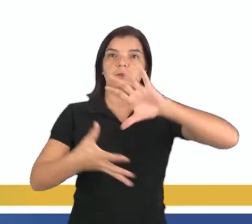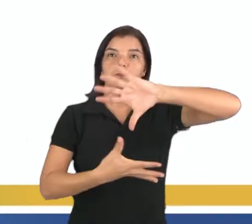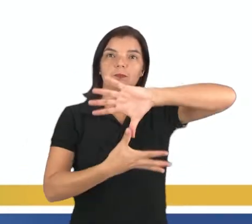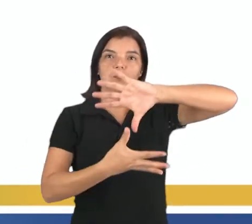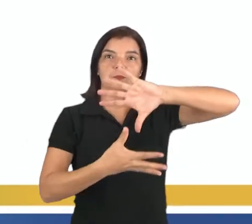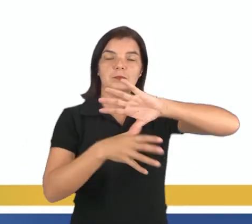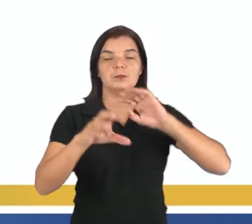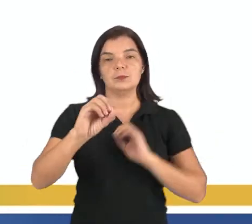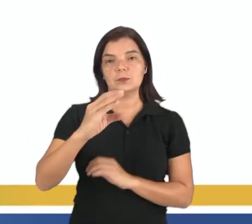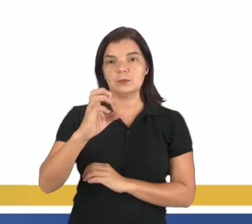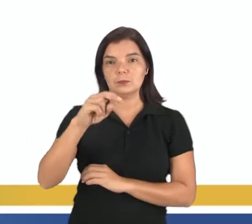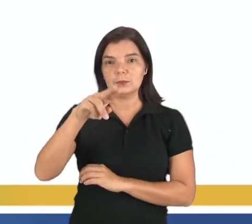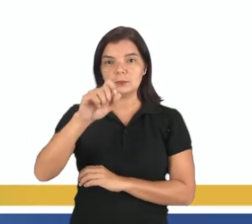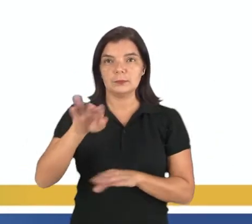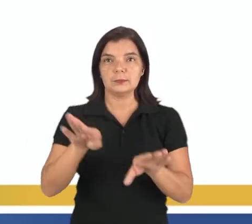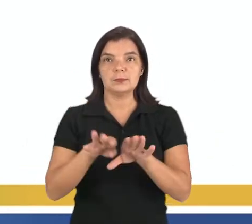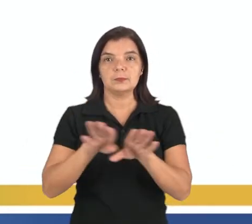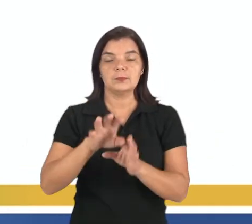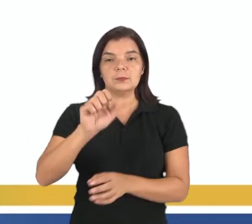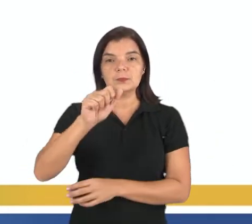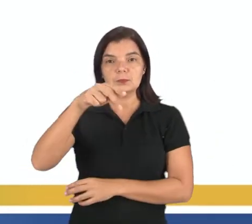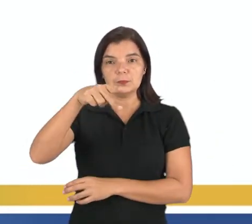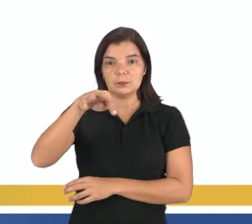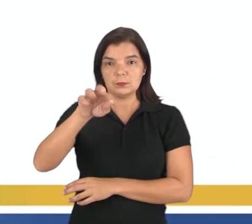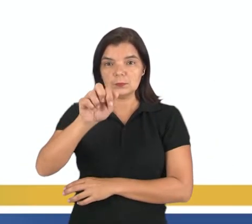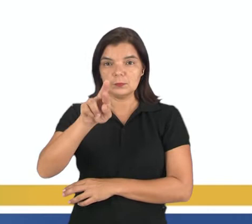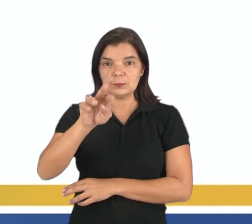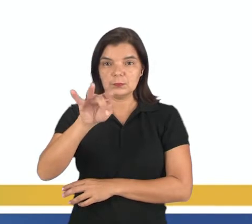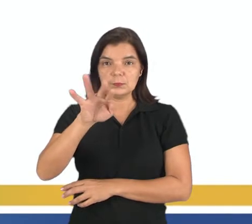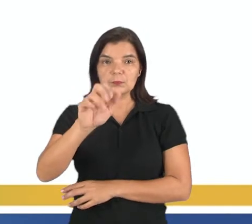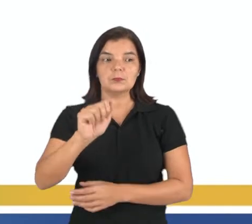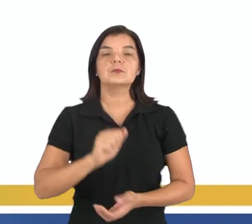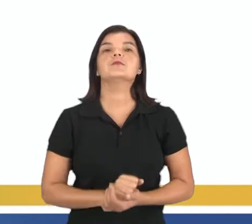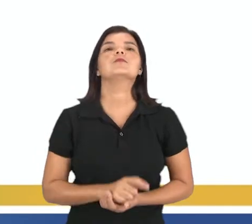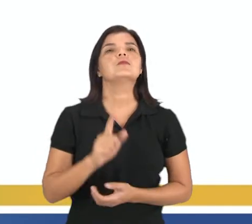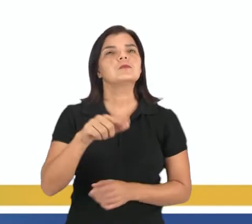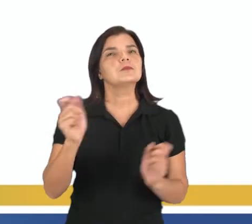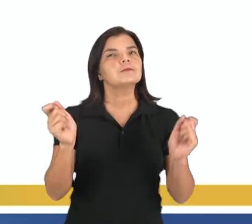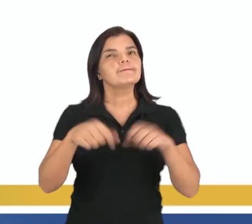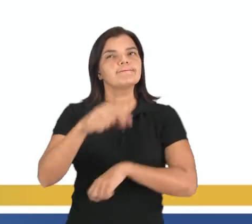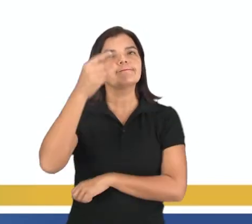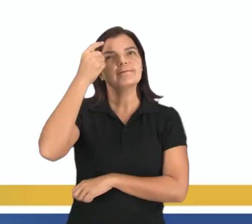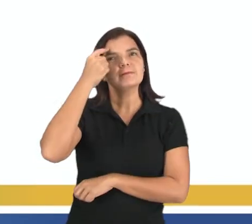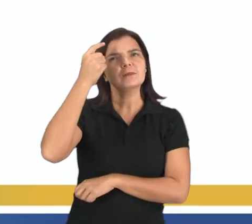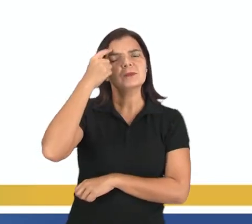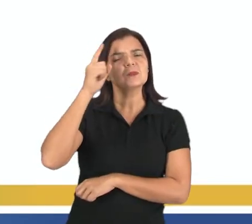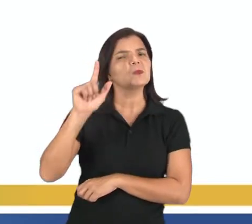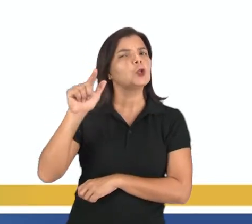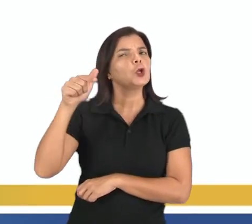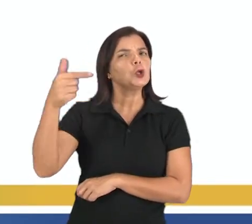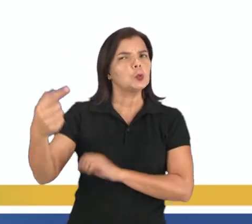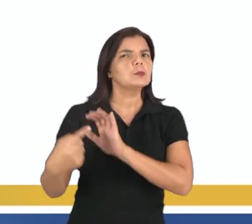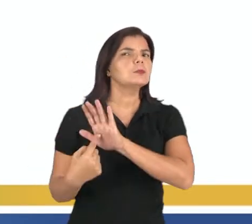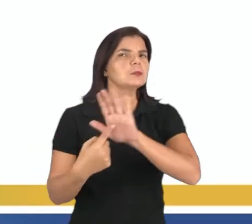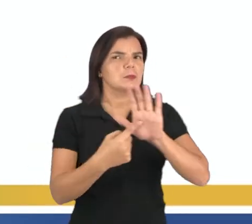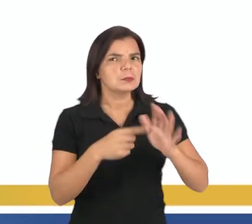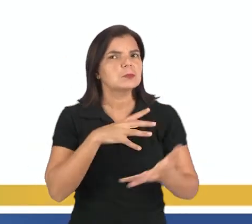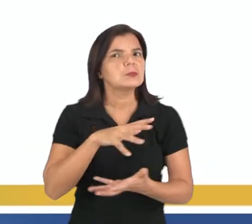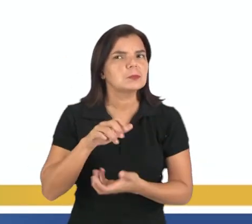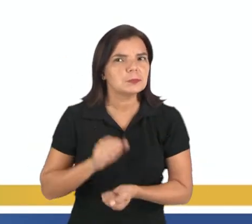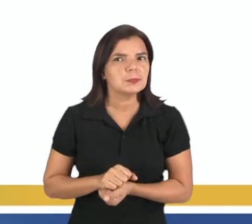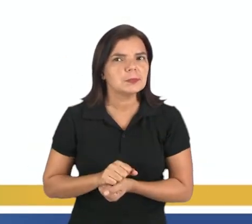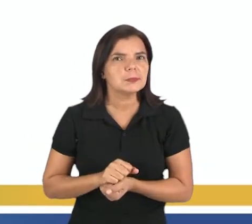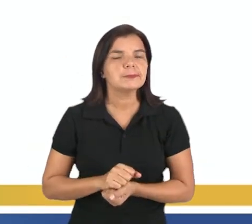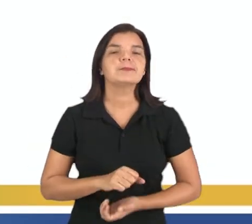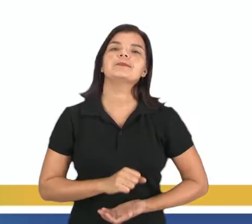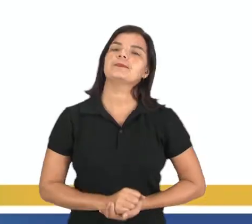Oceania e Antártica. Tá certo? É possível nós pensarmos em outras representações do mundo?